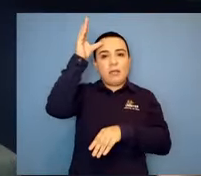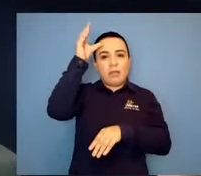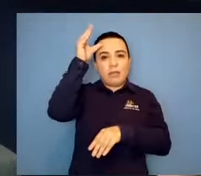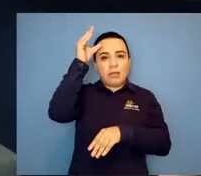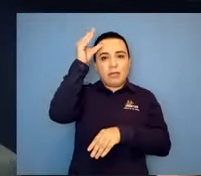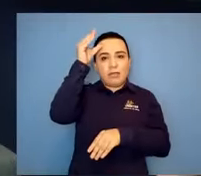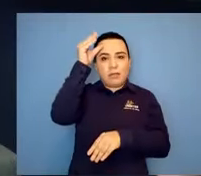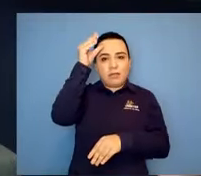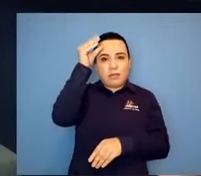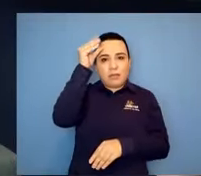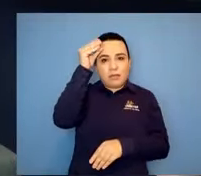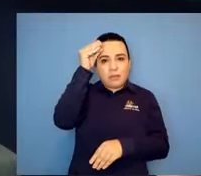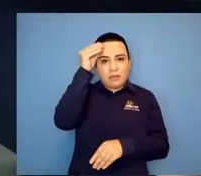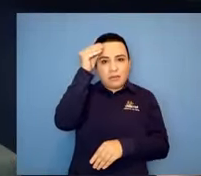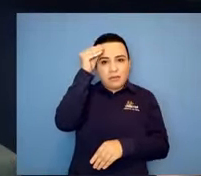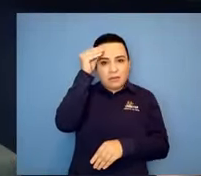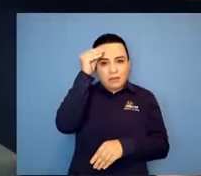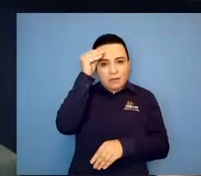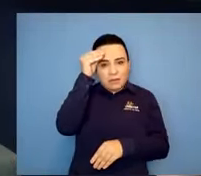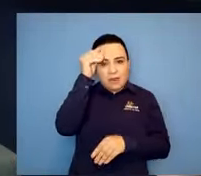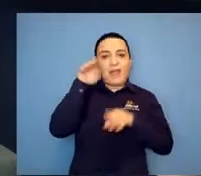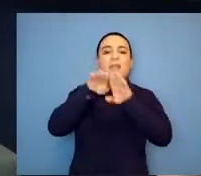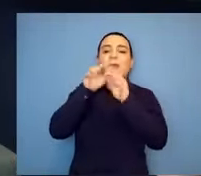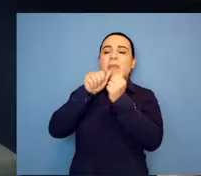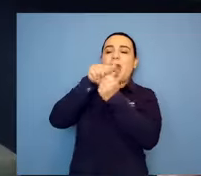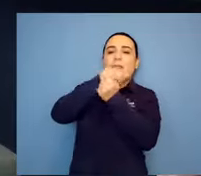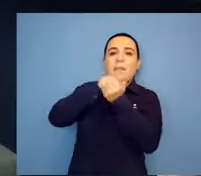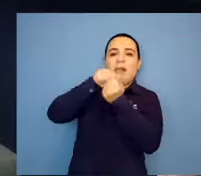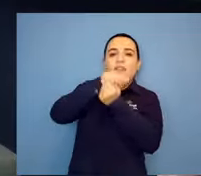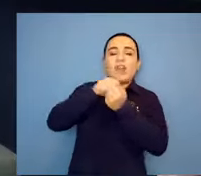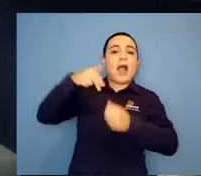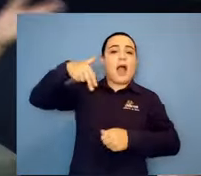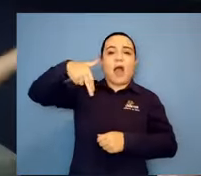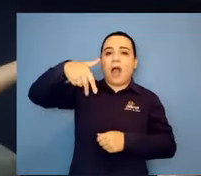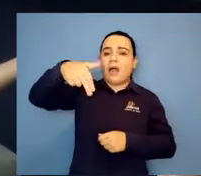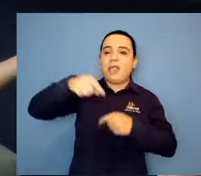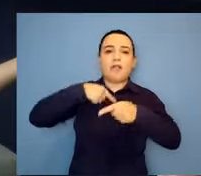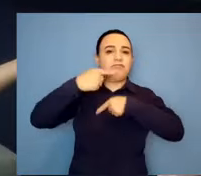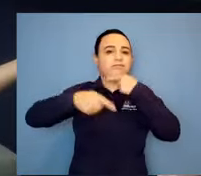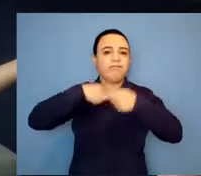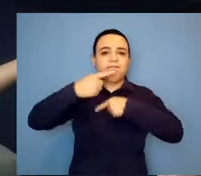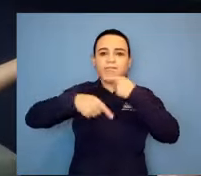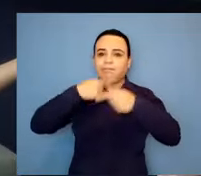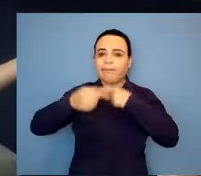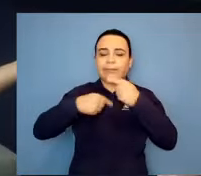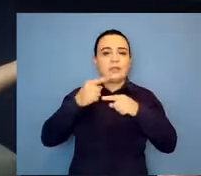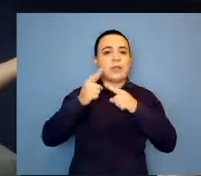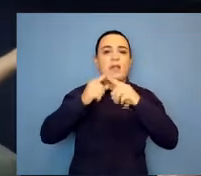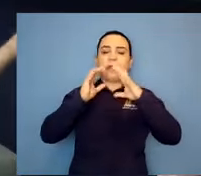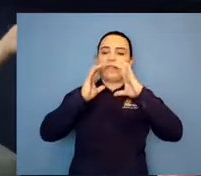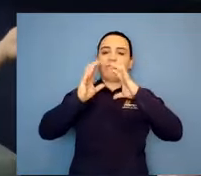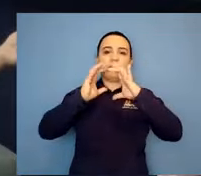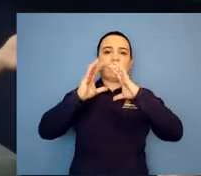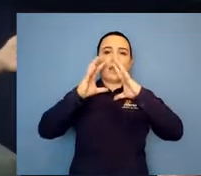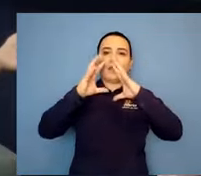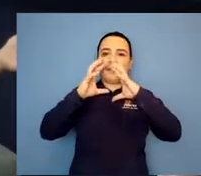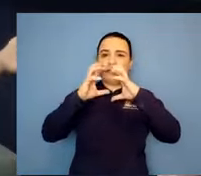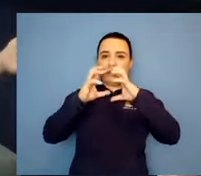também de deglutim. Meu Deus. Então, ele já fez a primeira cirurgia para oferecer qualidade de vida, que é